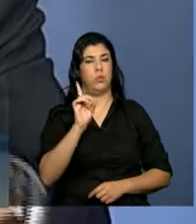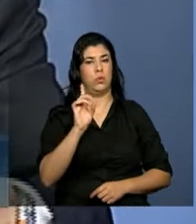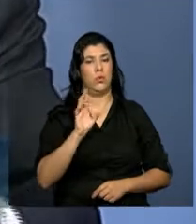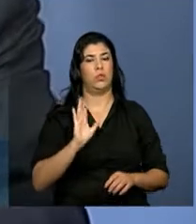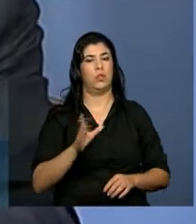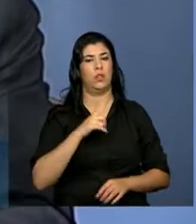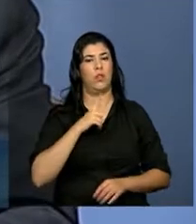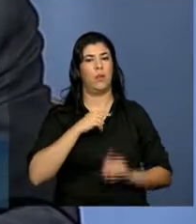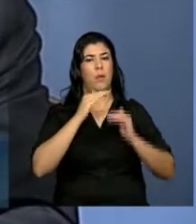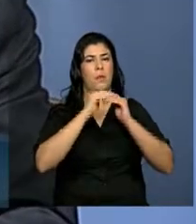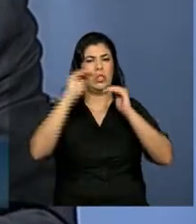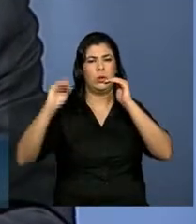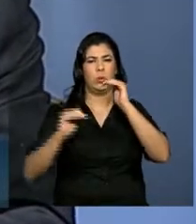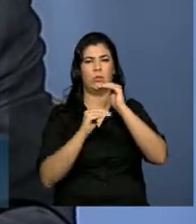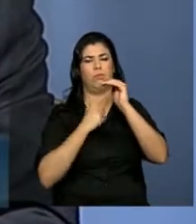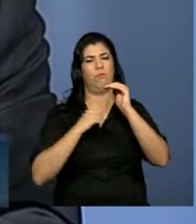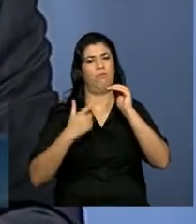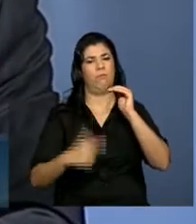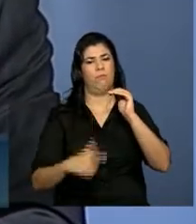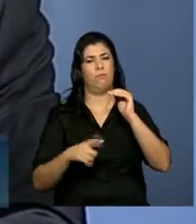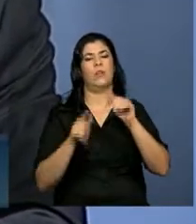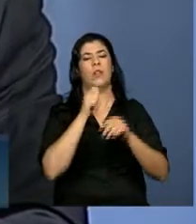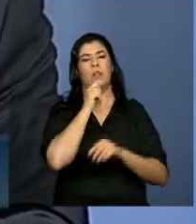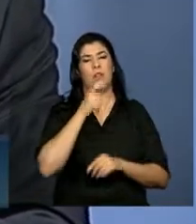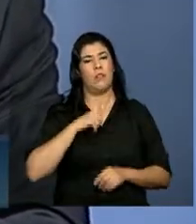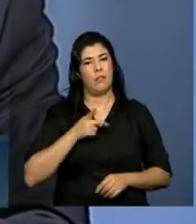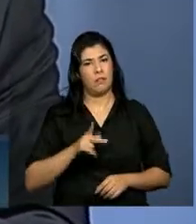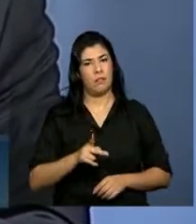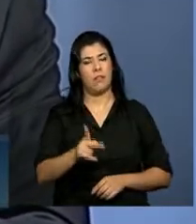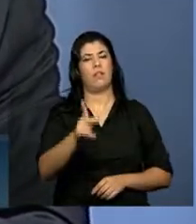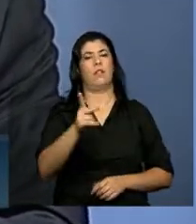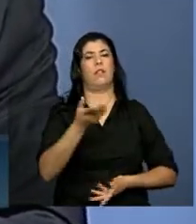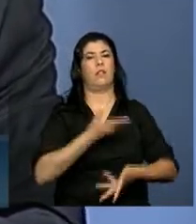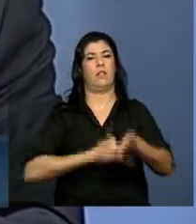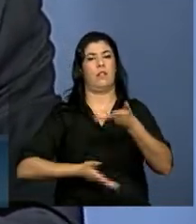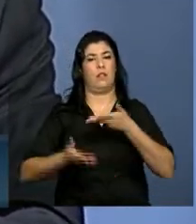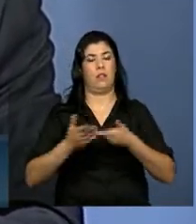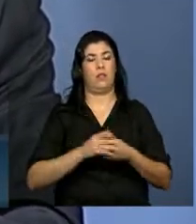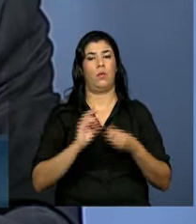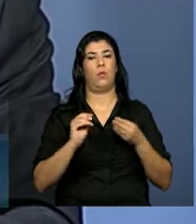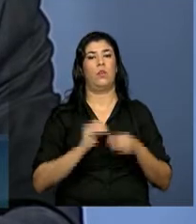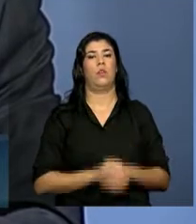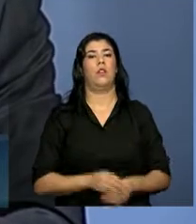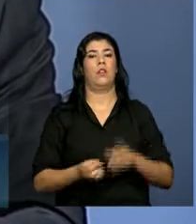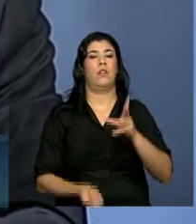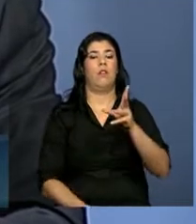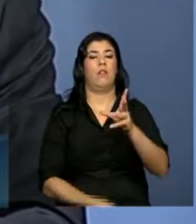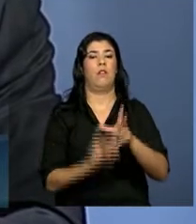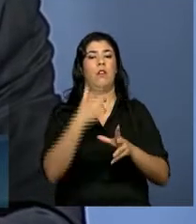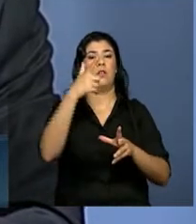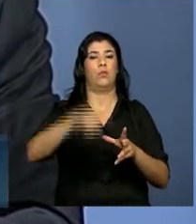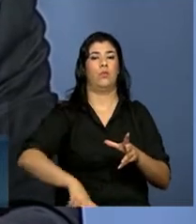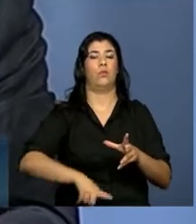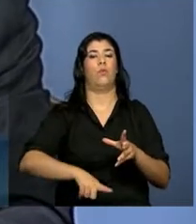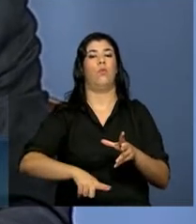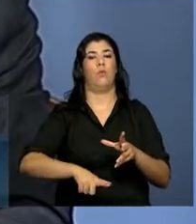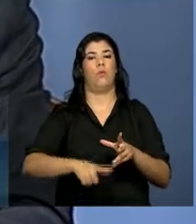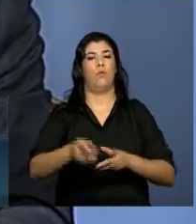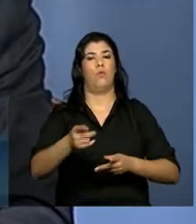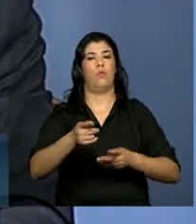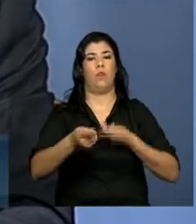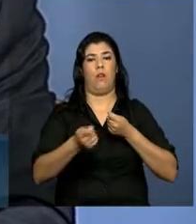queda ainda, sobra ainda um desafio importante, que é o de reativar, redinamizar o pilar das